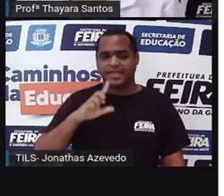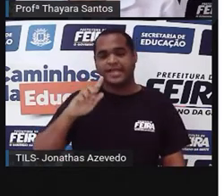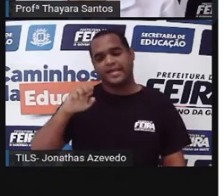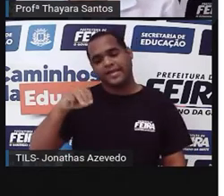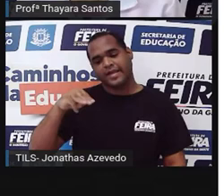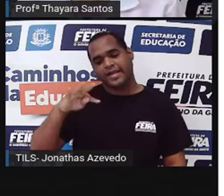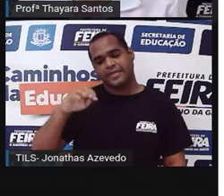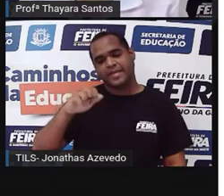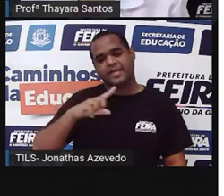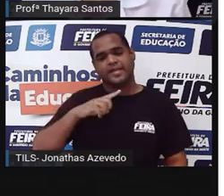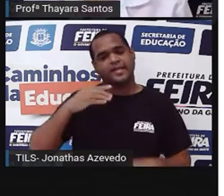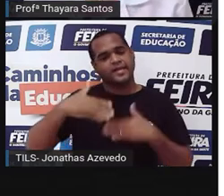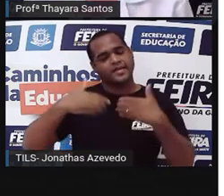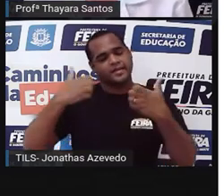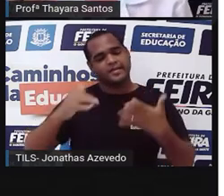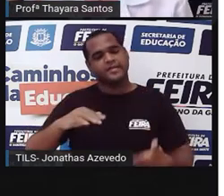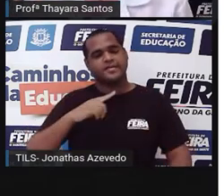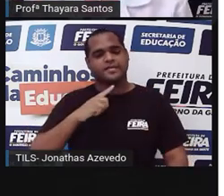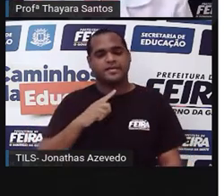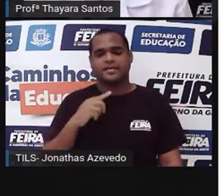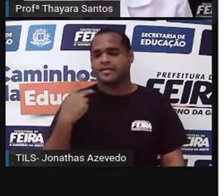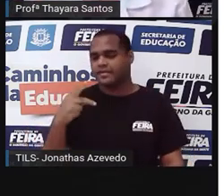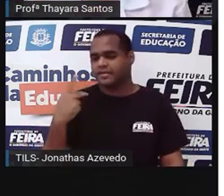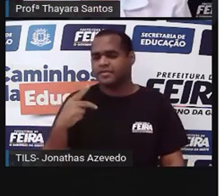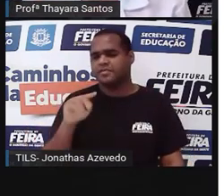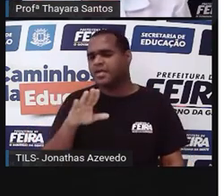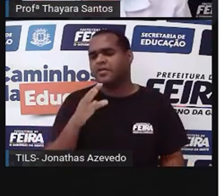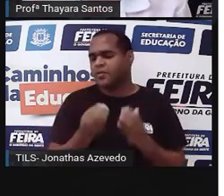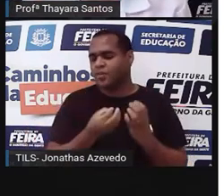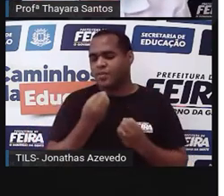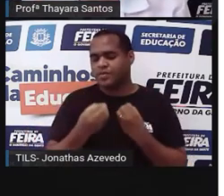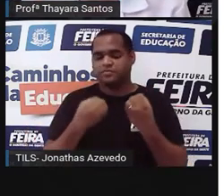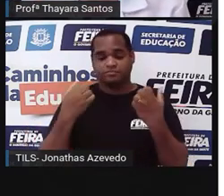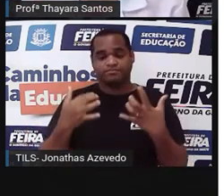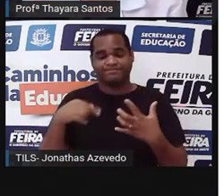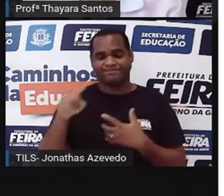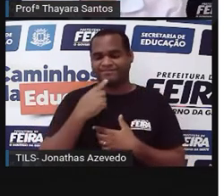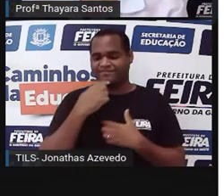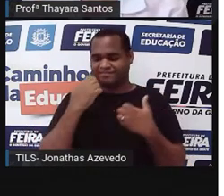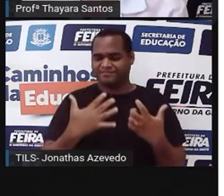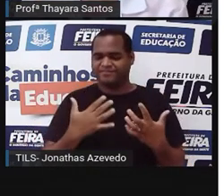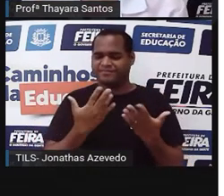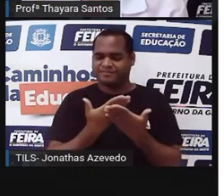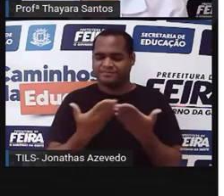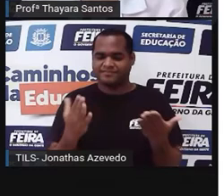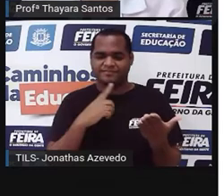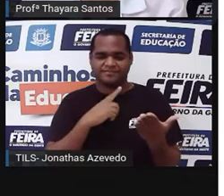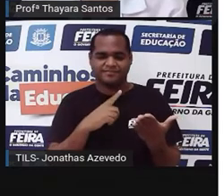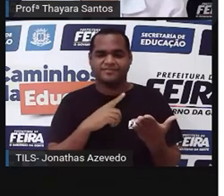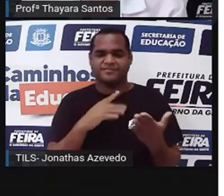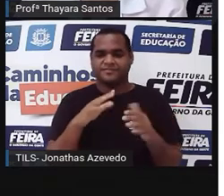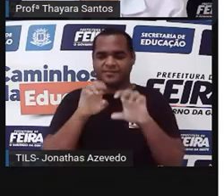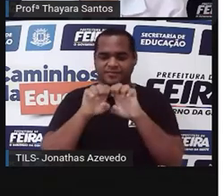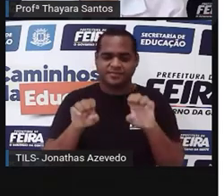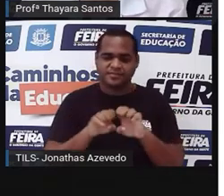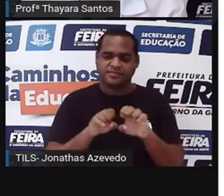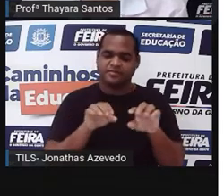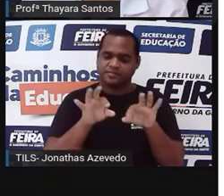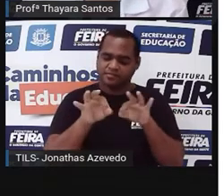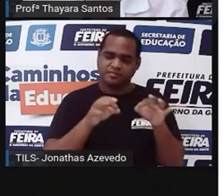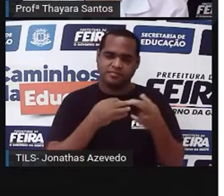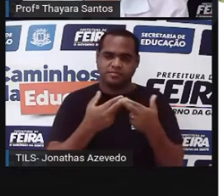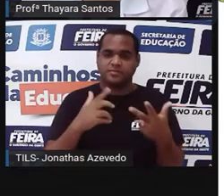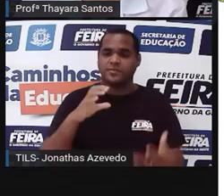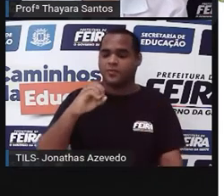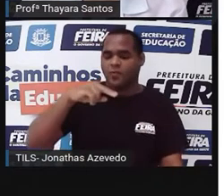a fase passageira dela. E como é que elas fazem isso? Como eu falei para vocês, elas produzem uma estrutura que é chamada de cone